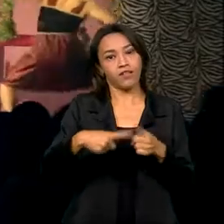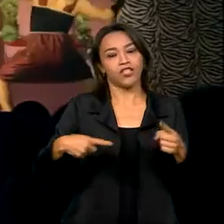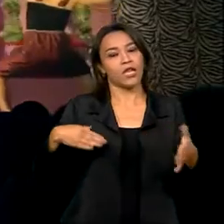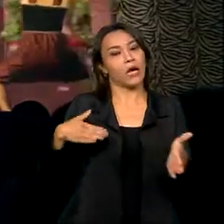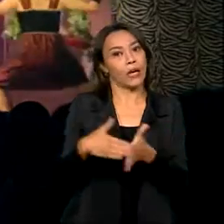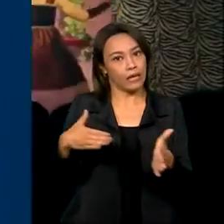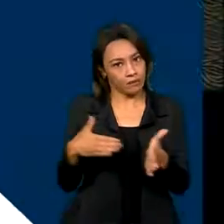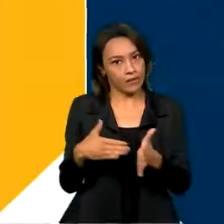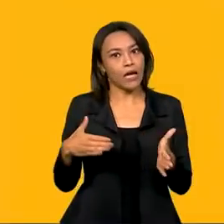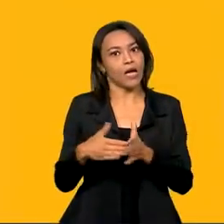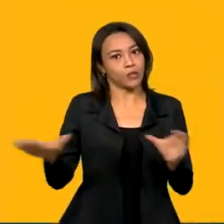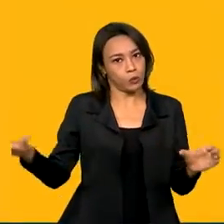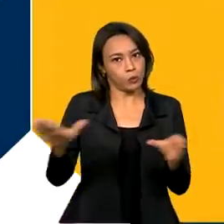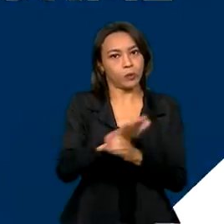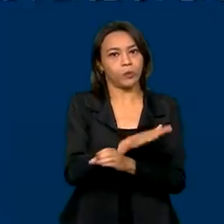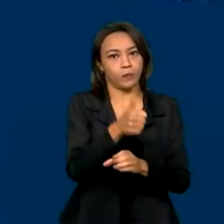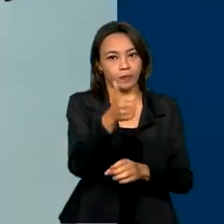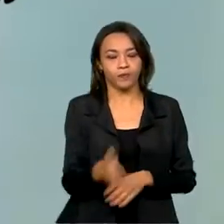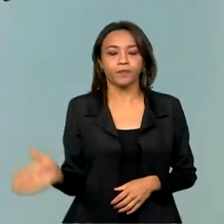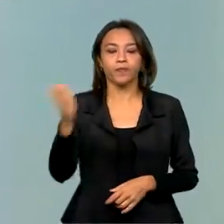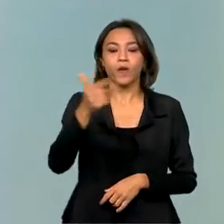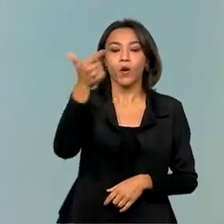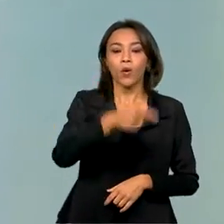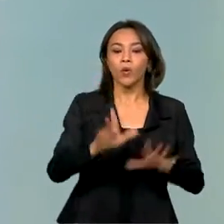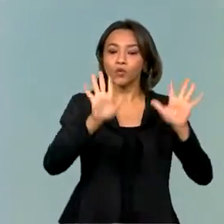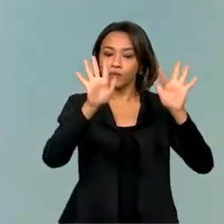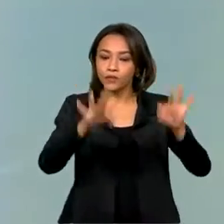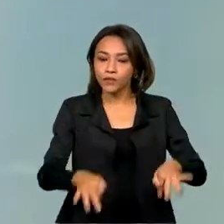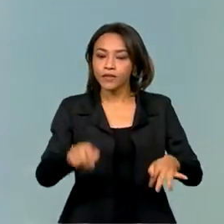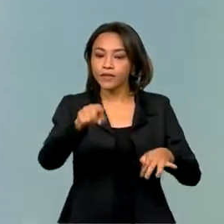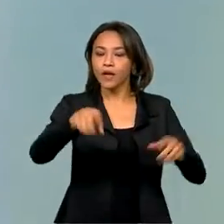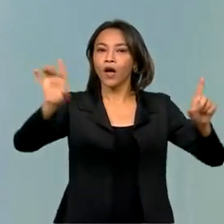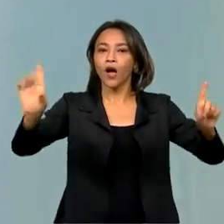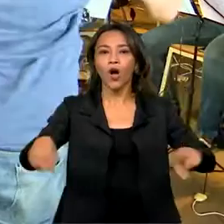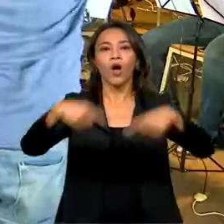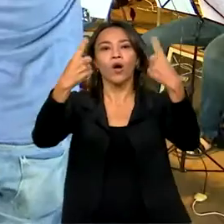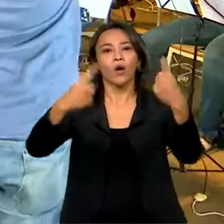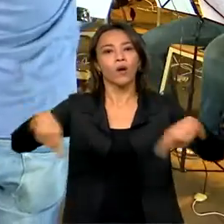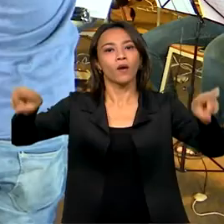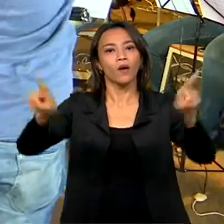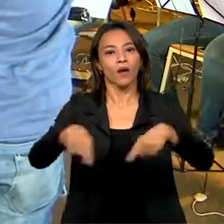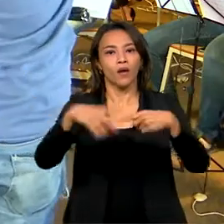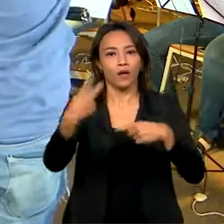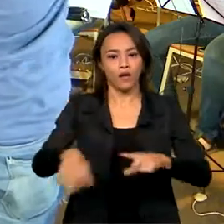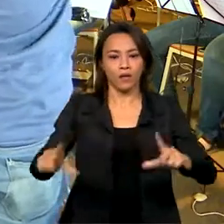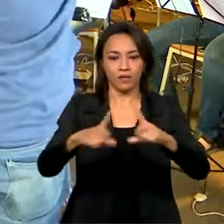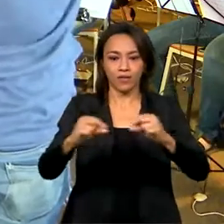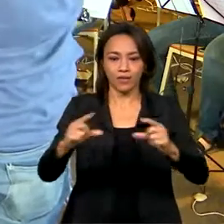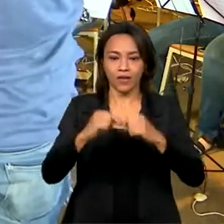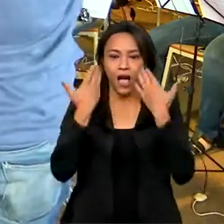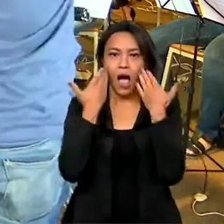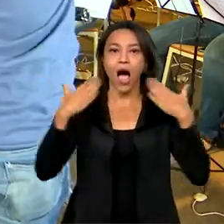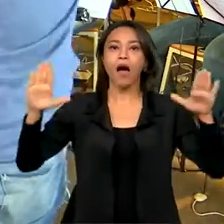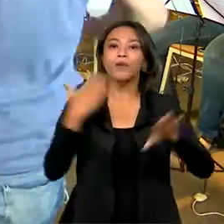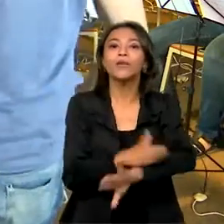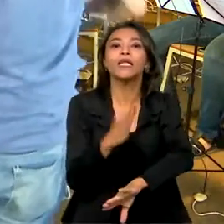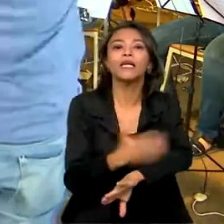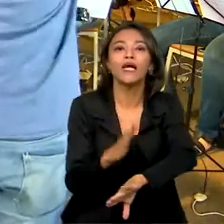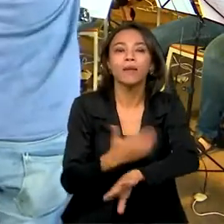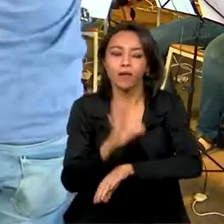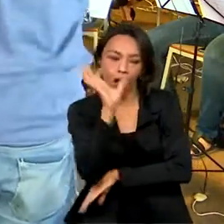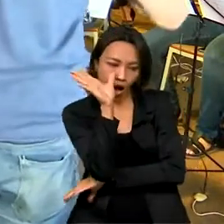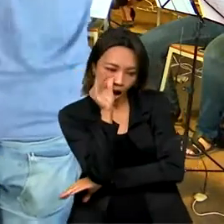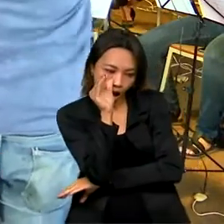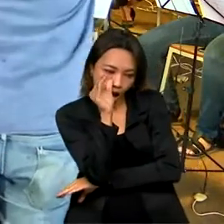por causa da pandemia. E para encerrar, a Orquestra Filarmônica de Brasília faz ensaio aberto ao público junto com o Trio